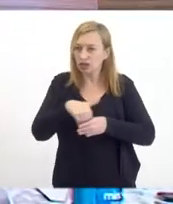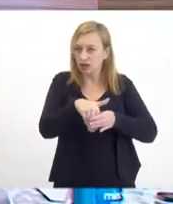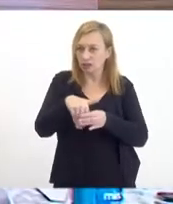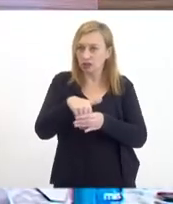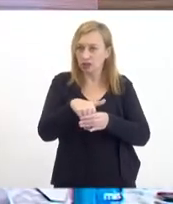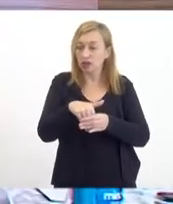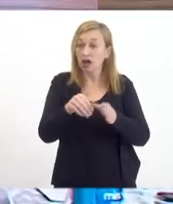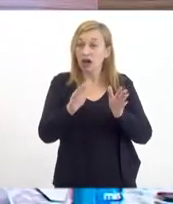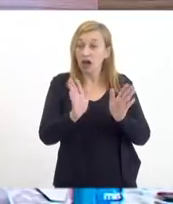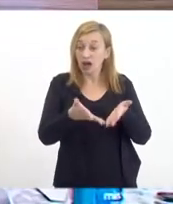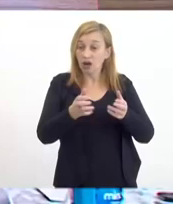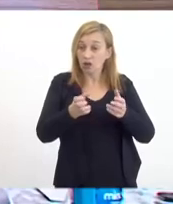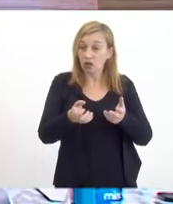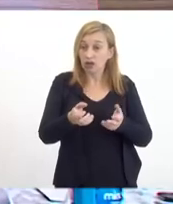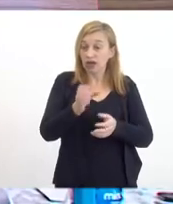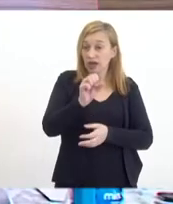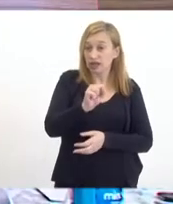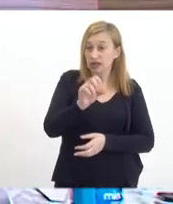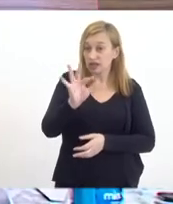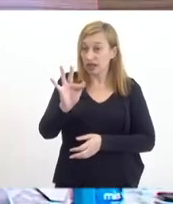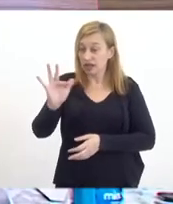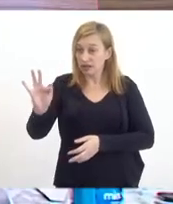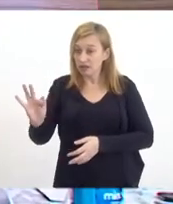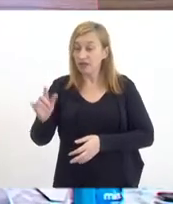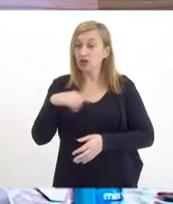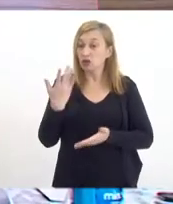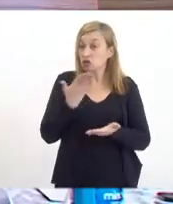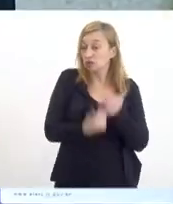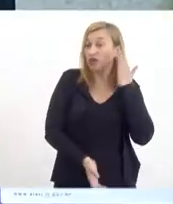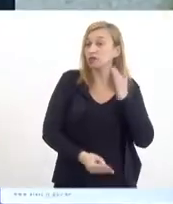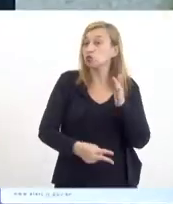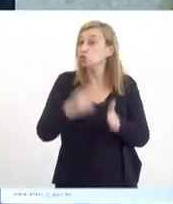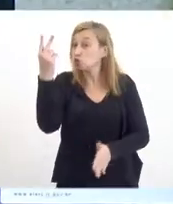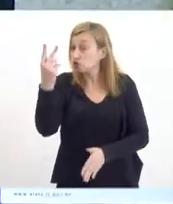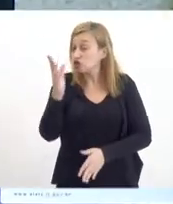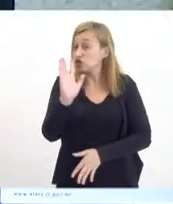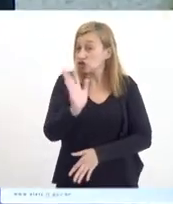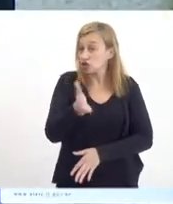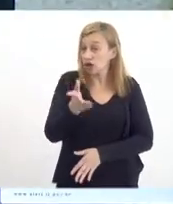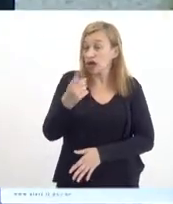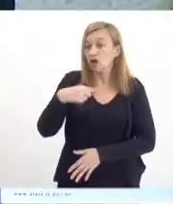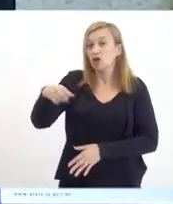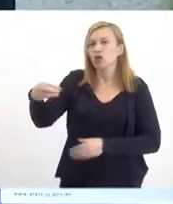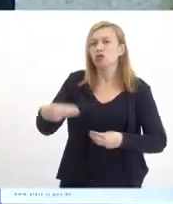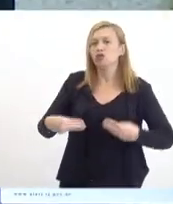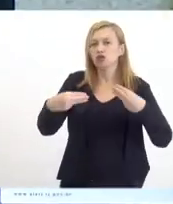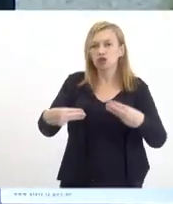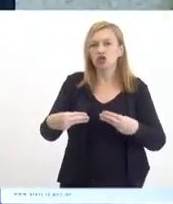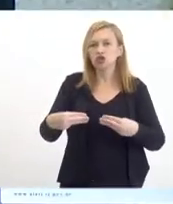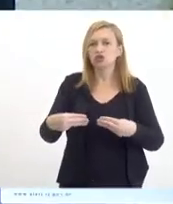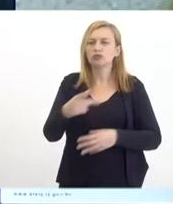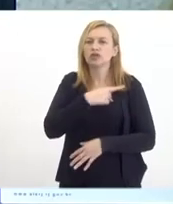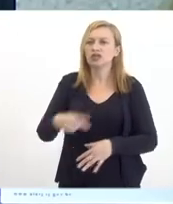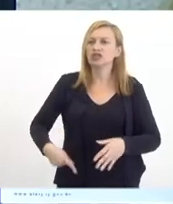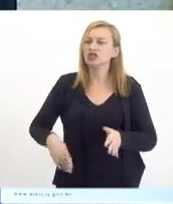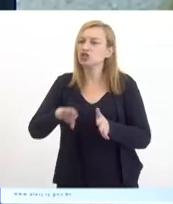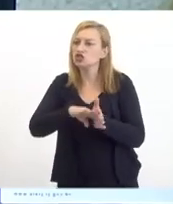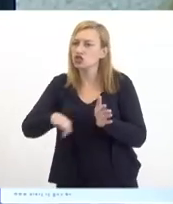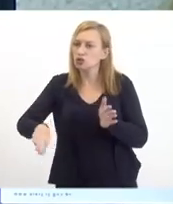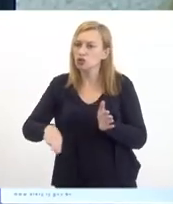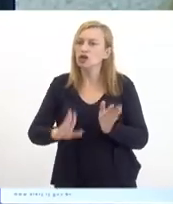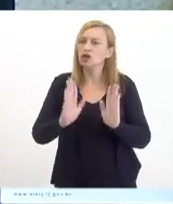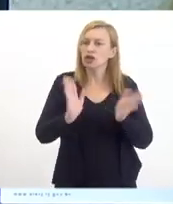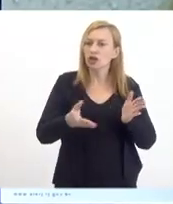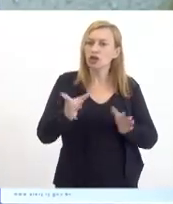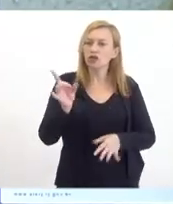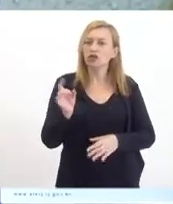plenário do STF, a gente perde. Então, por duas vezes, foi lá o ministro Toffoli, presidente, que retirou e, por último, agora